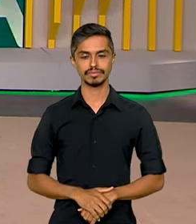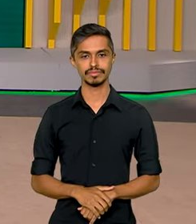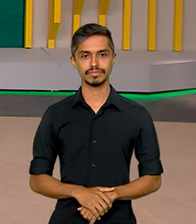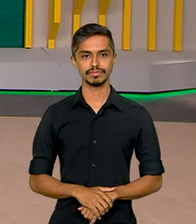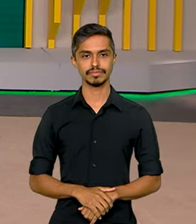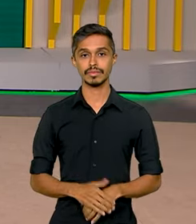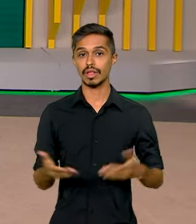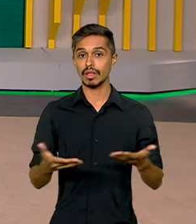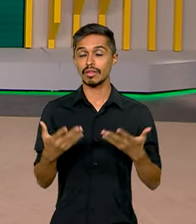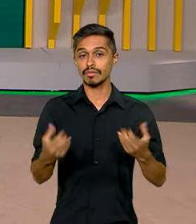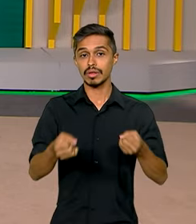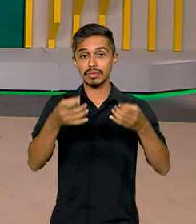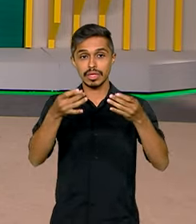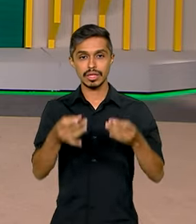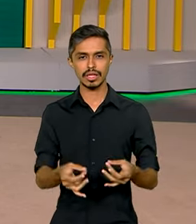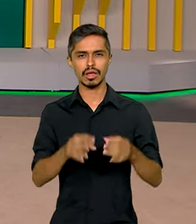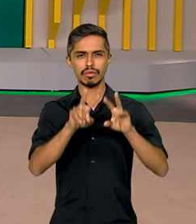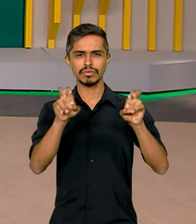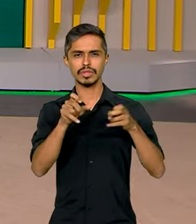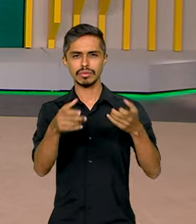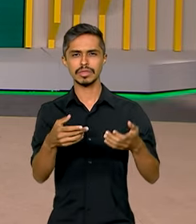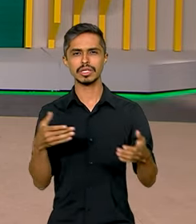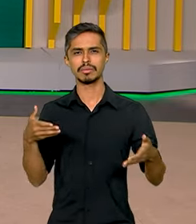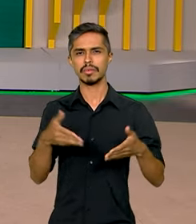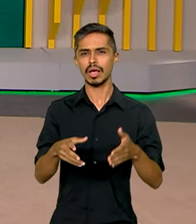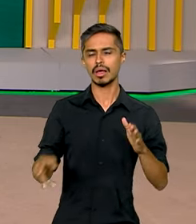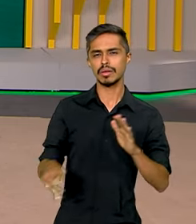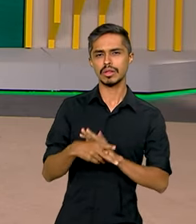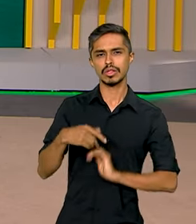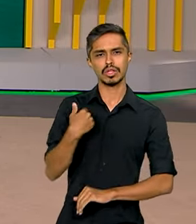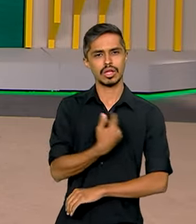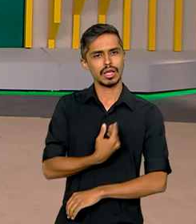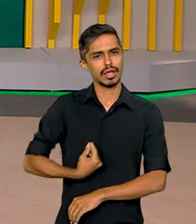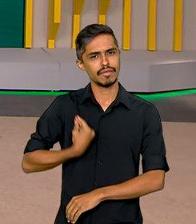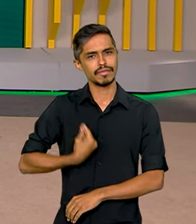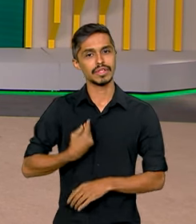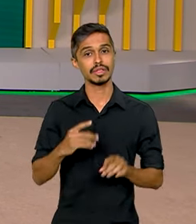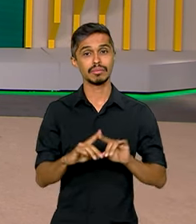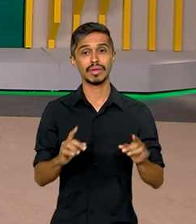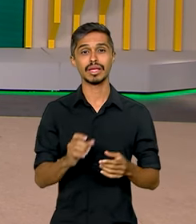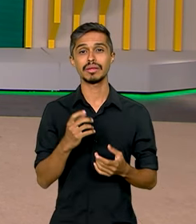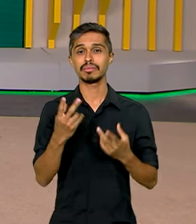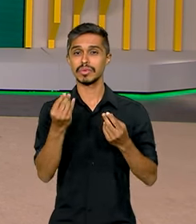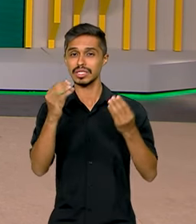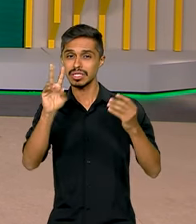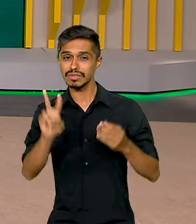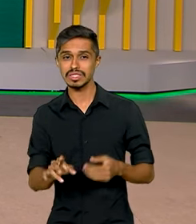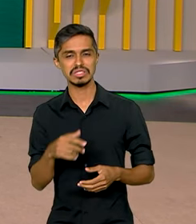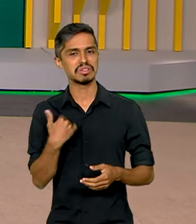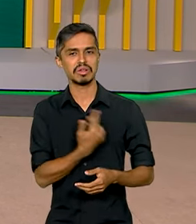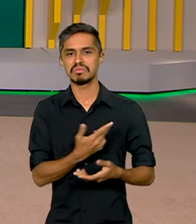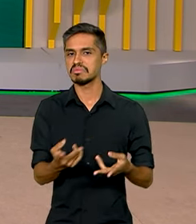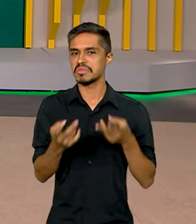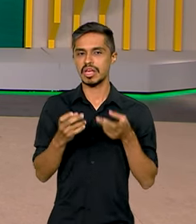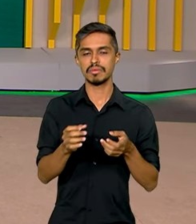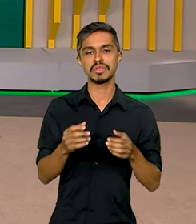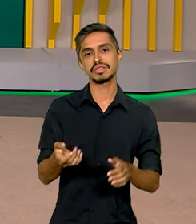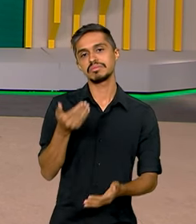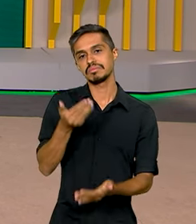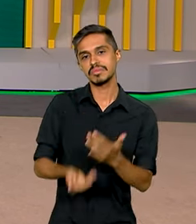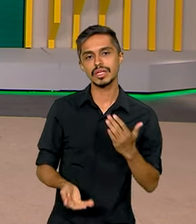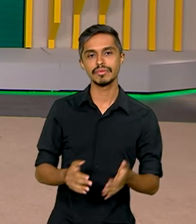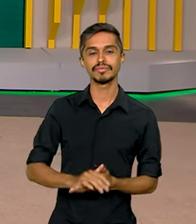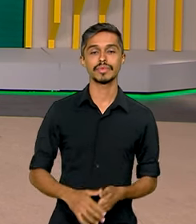Agora vamos falar de uma coisa que faz parte das nossas vidas, mas muitas vezes nem notamos e deixamos passar.